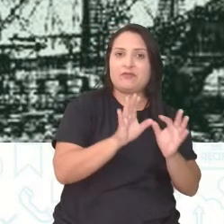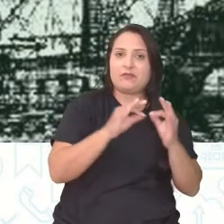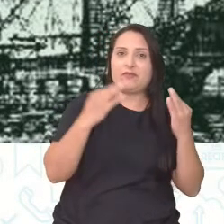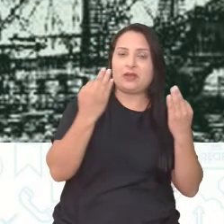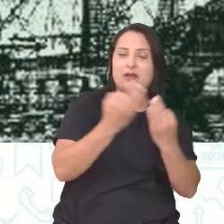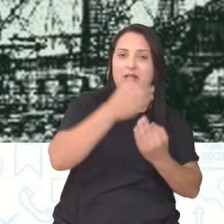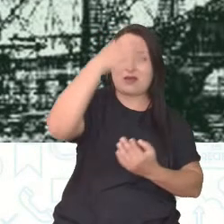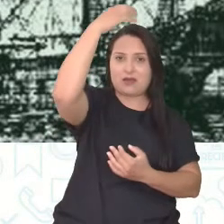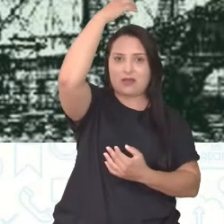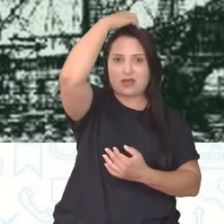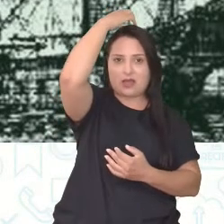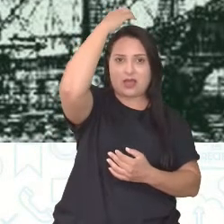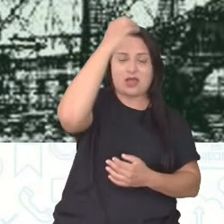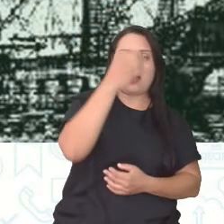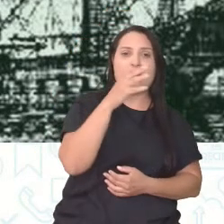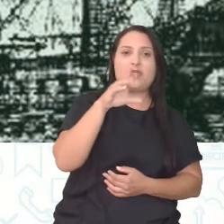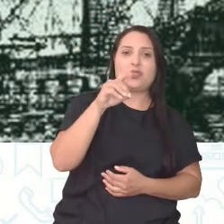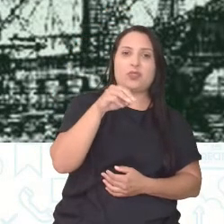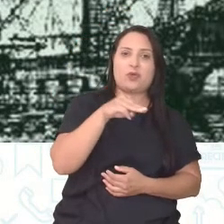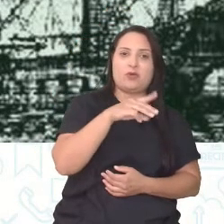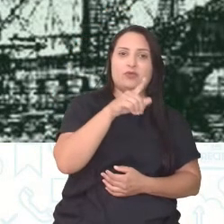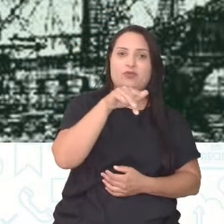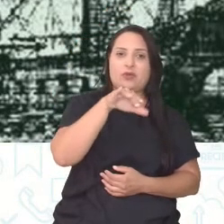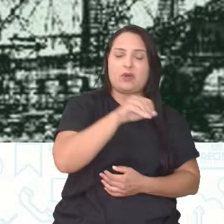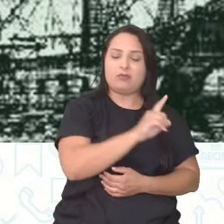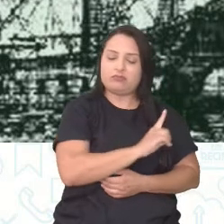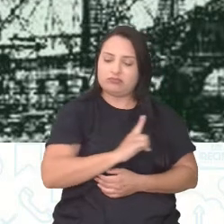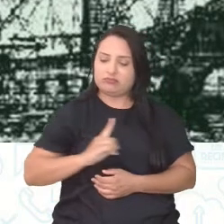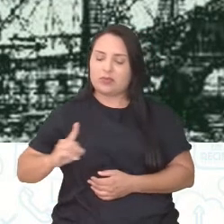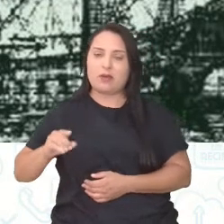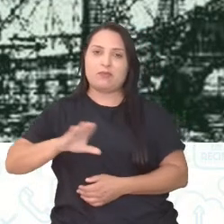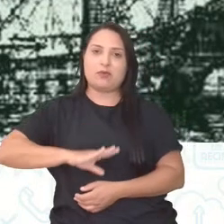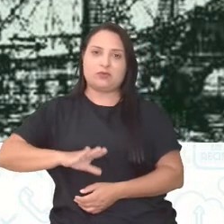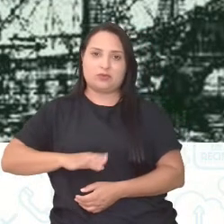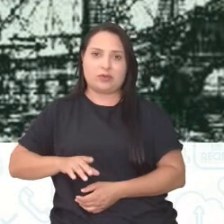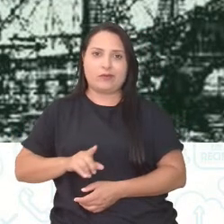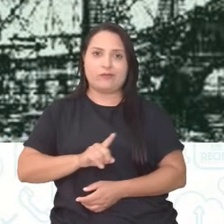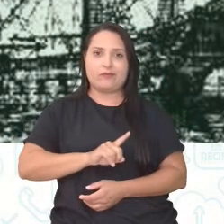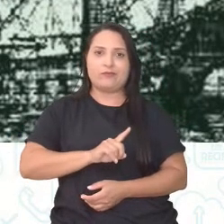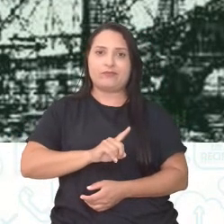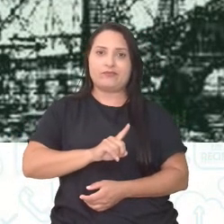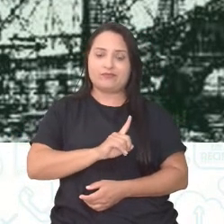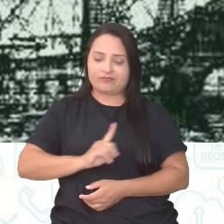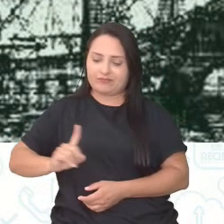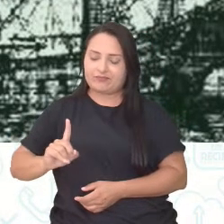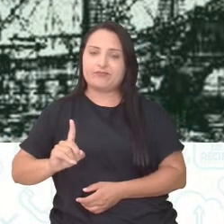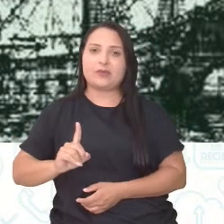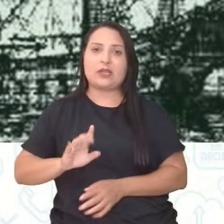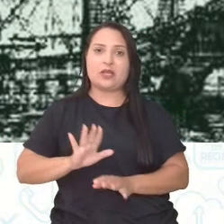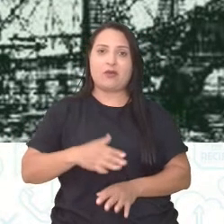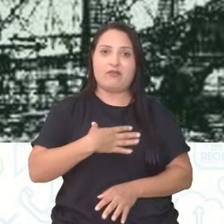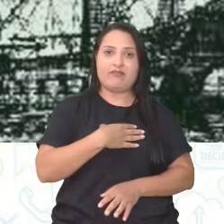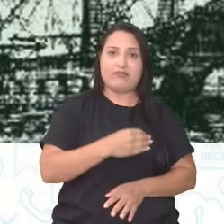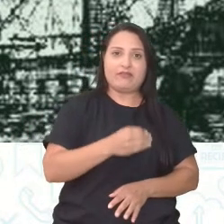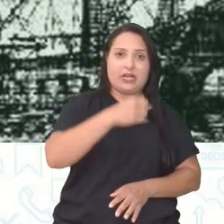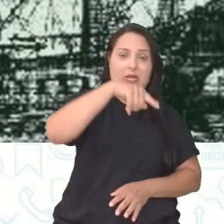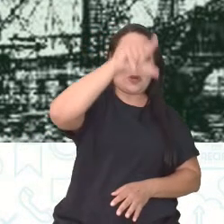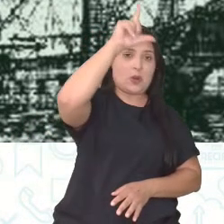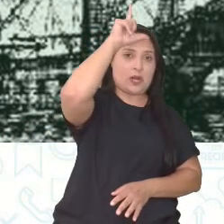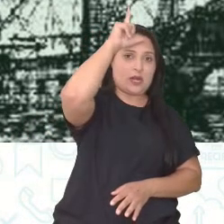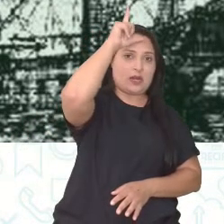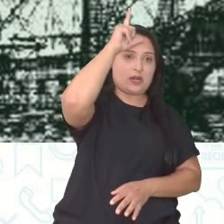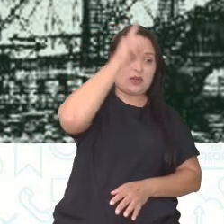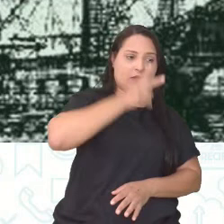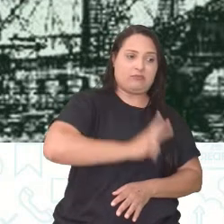embora para Portugal. Também deixou seu filho aqui, né? Seu herdeiro aí. Liderando, comandando o